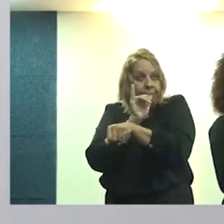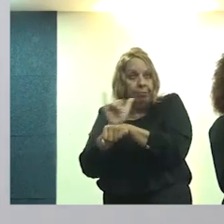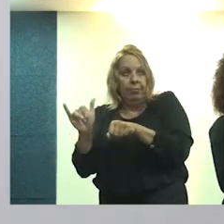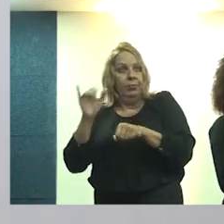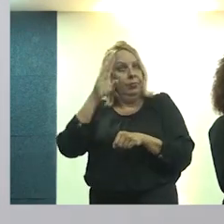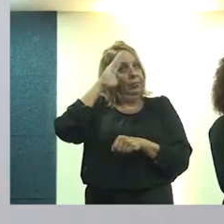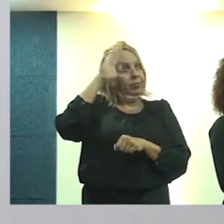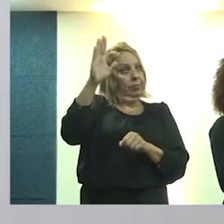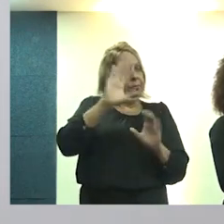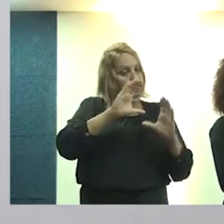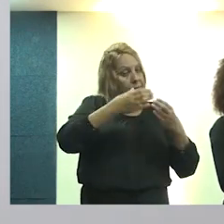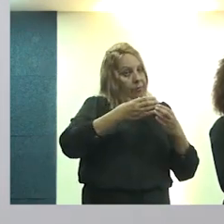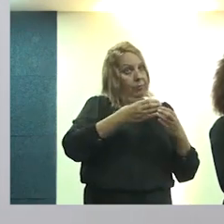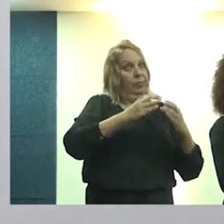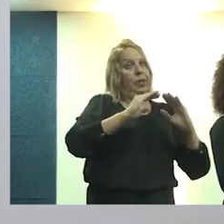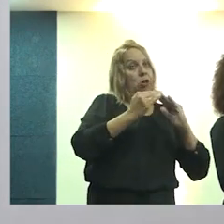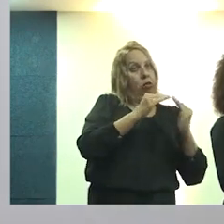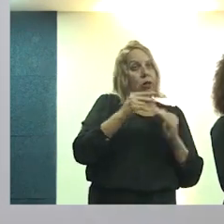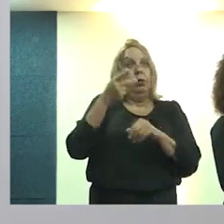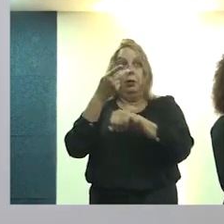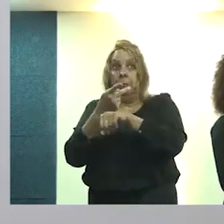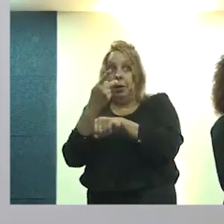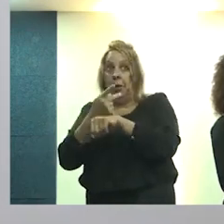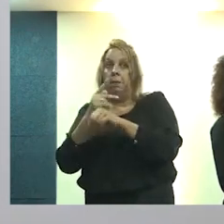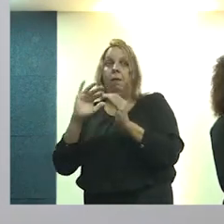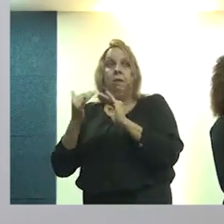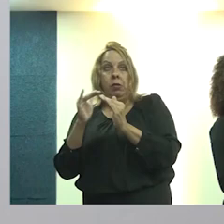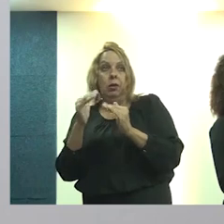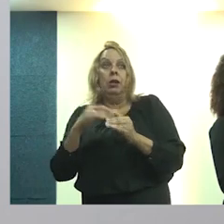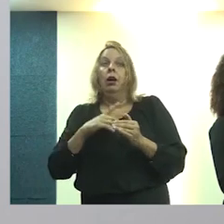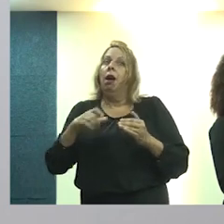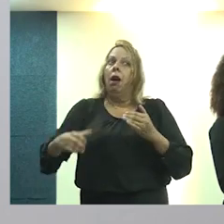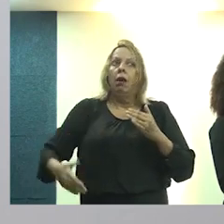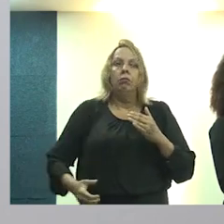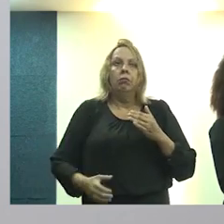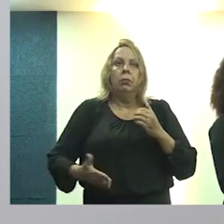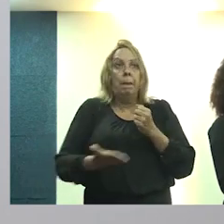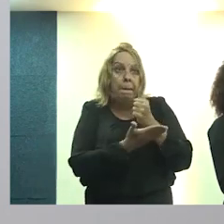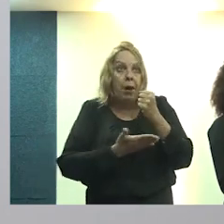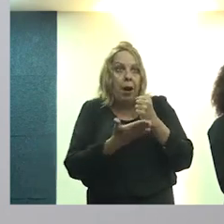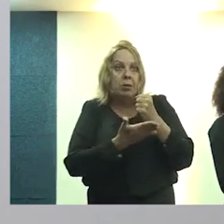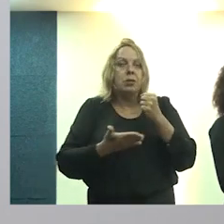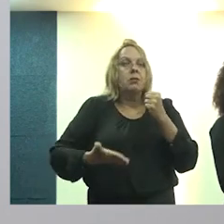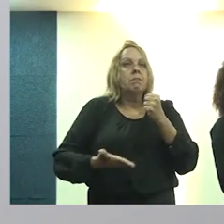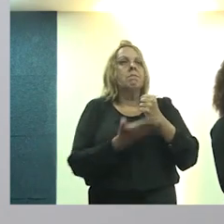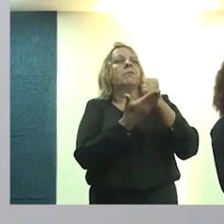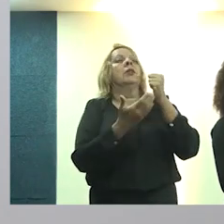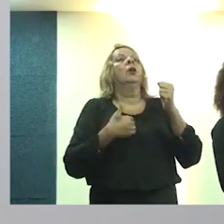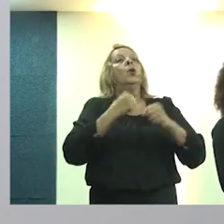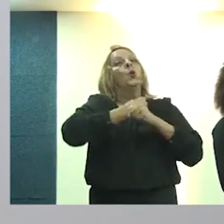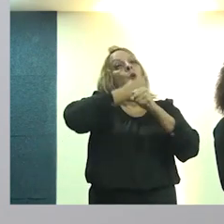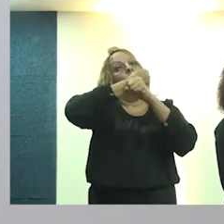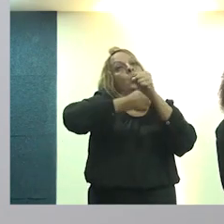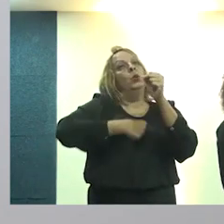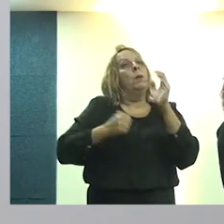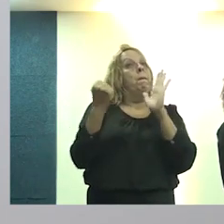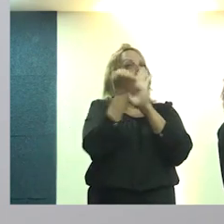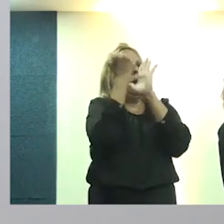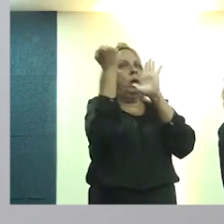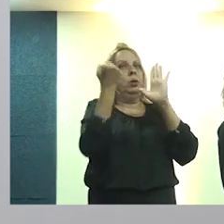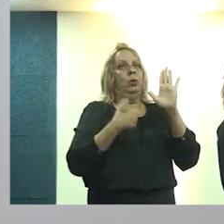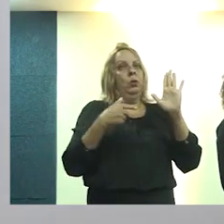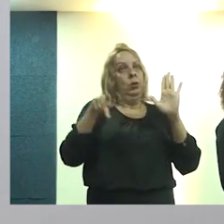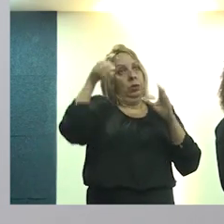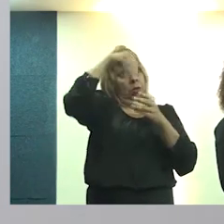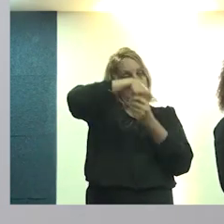principais, a Caravana das Periferias e o Prêmio Periferia Viva, eles são pilares fundantes para a construção desse novo marco, desse novo programa